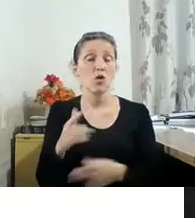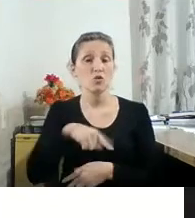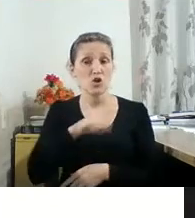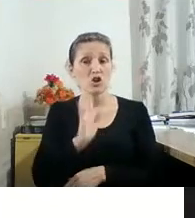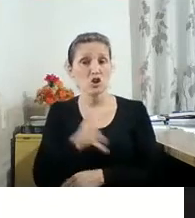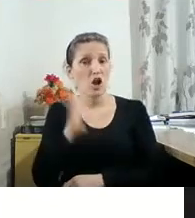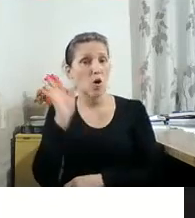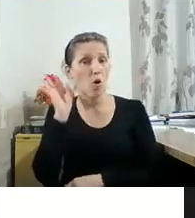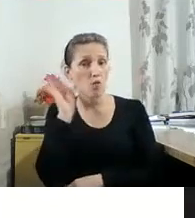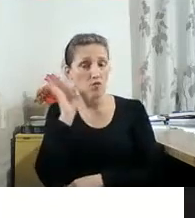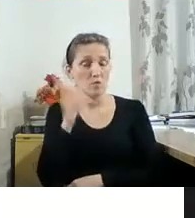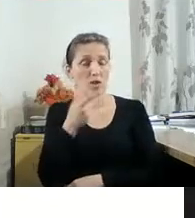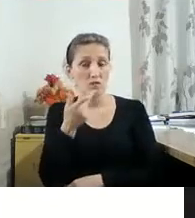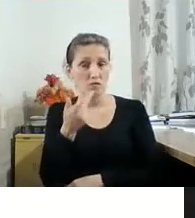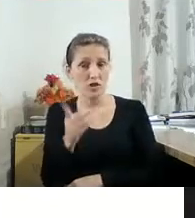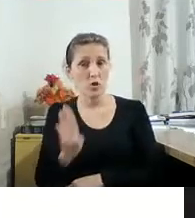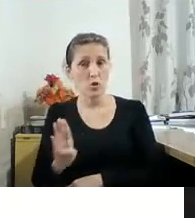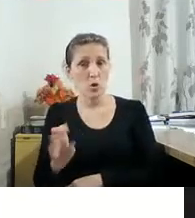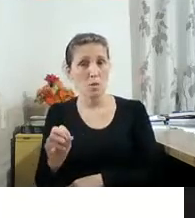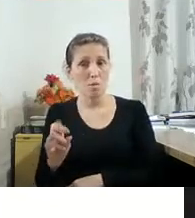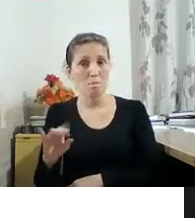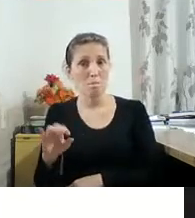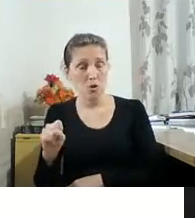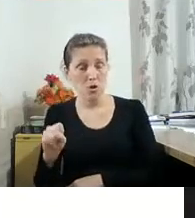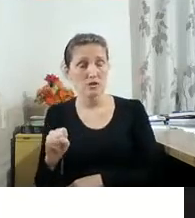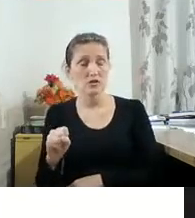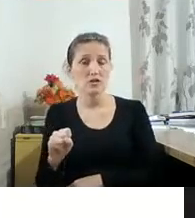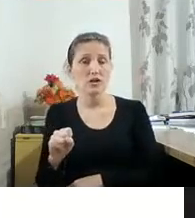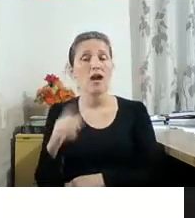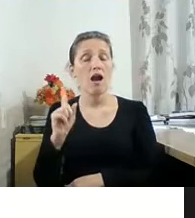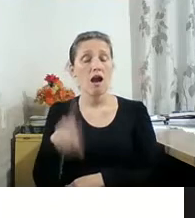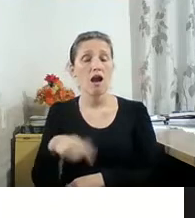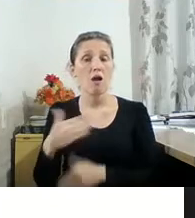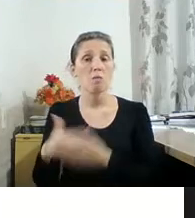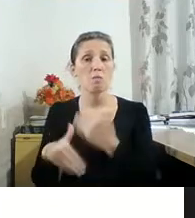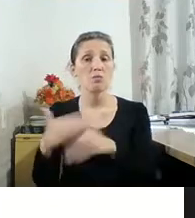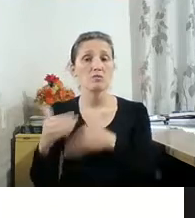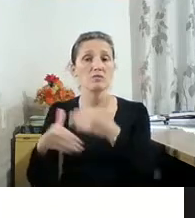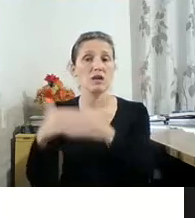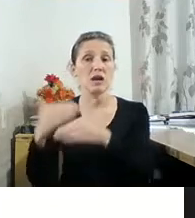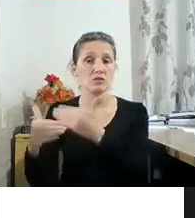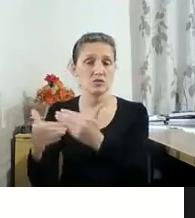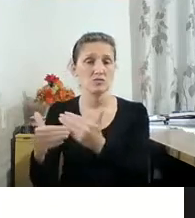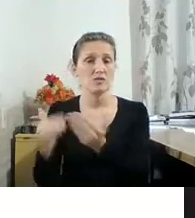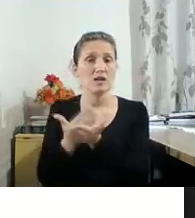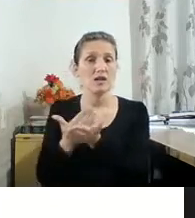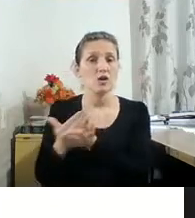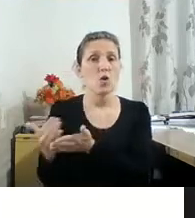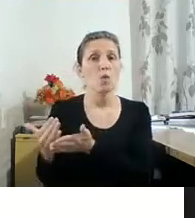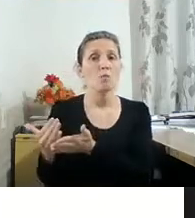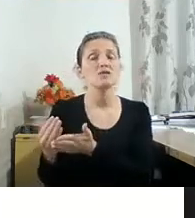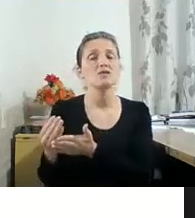com o vídeo do livro, é um processo que ali ele iniciou essa viagem,